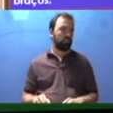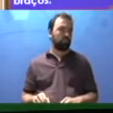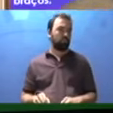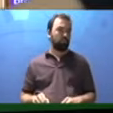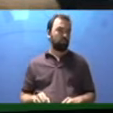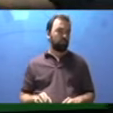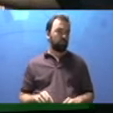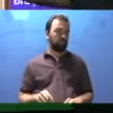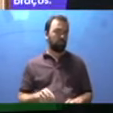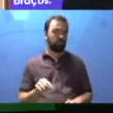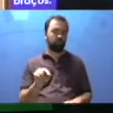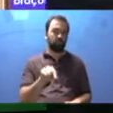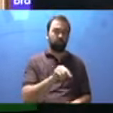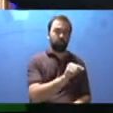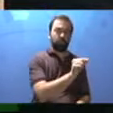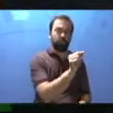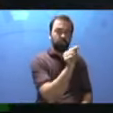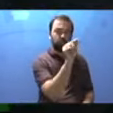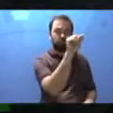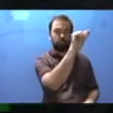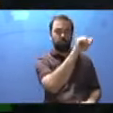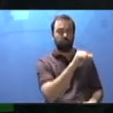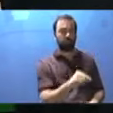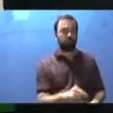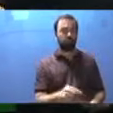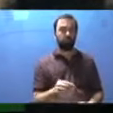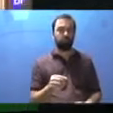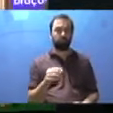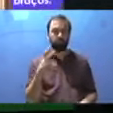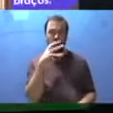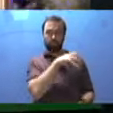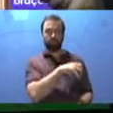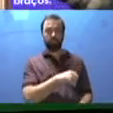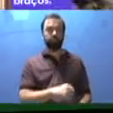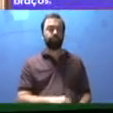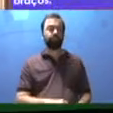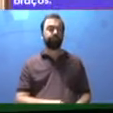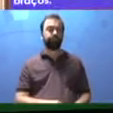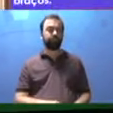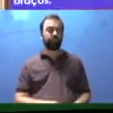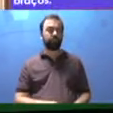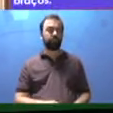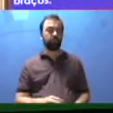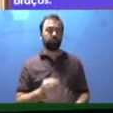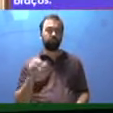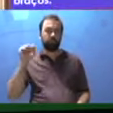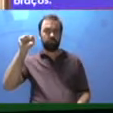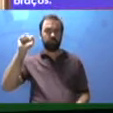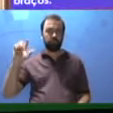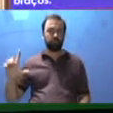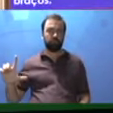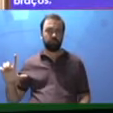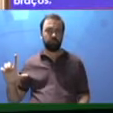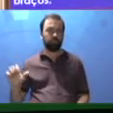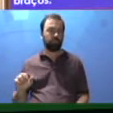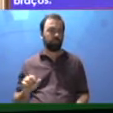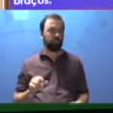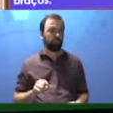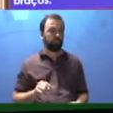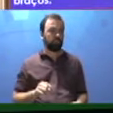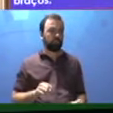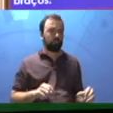Você não deu a volta por aqui não, né? Dá para chegar, mas não é o mais curto. Com o lápis azul,